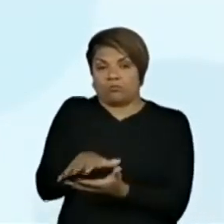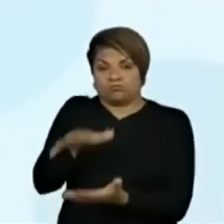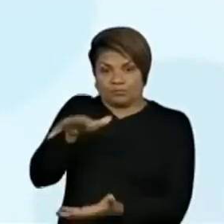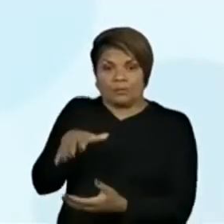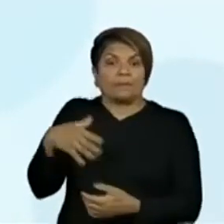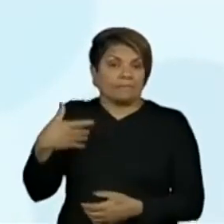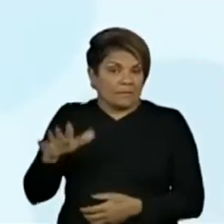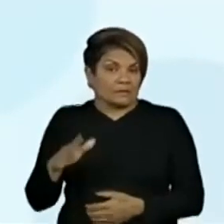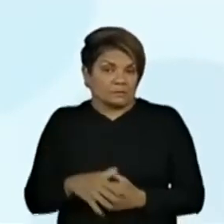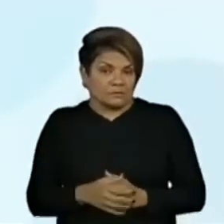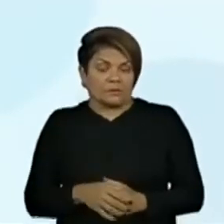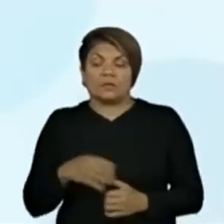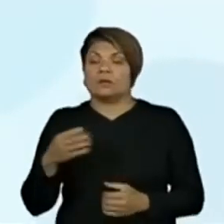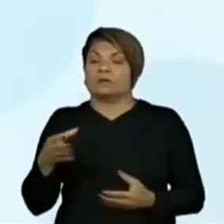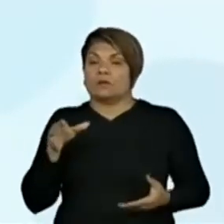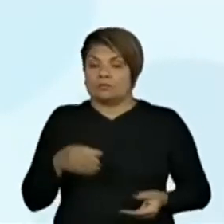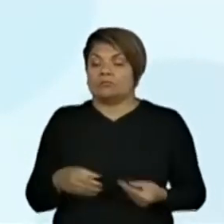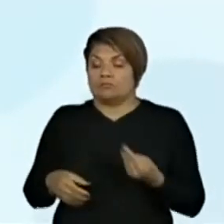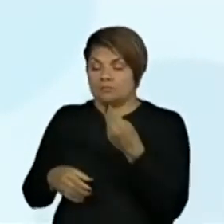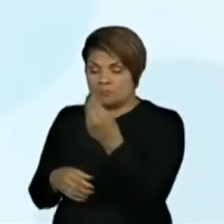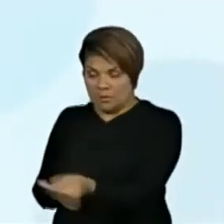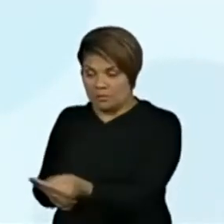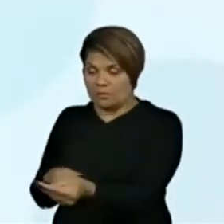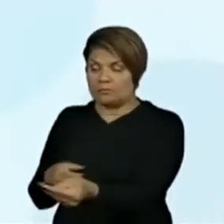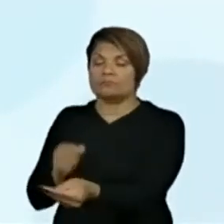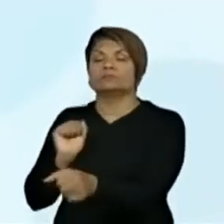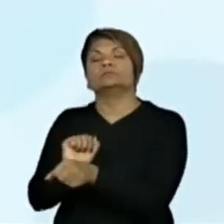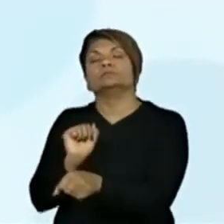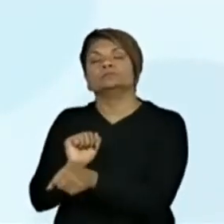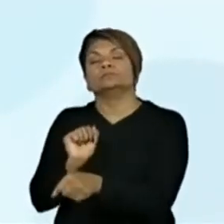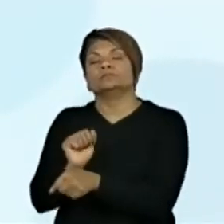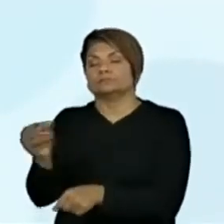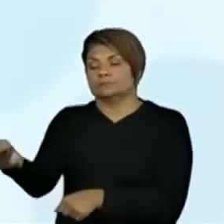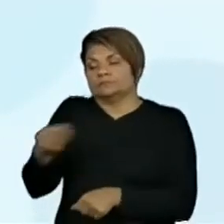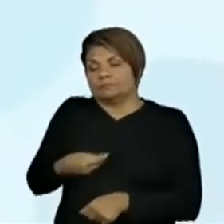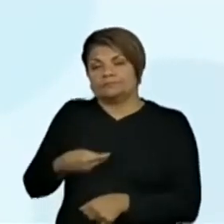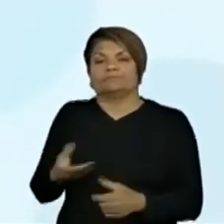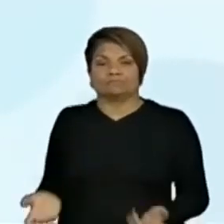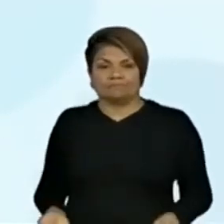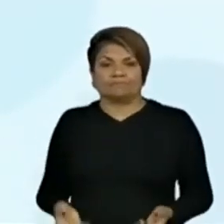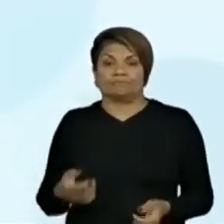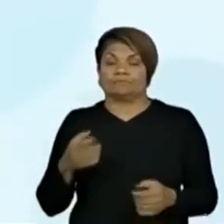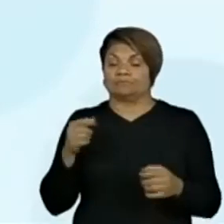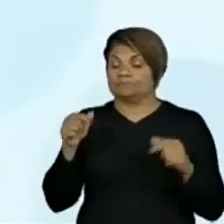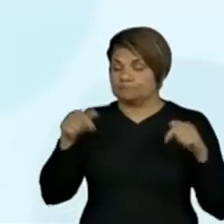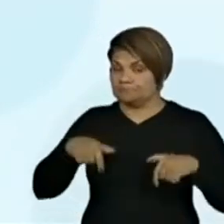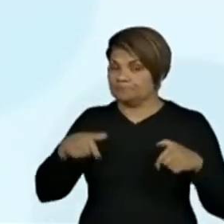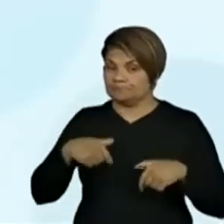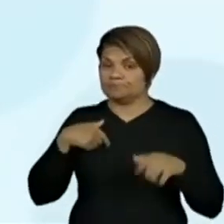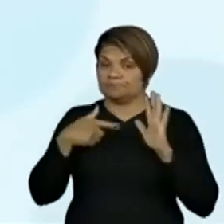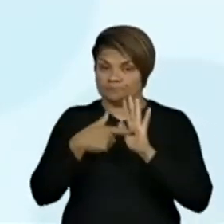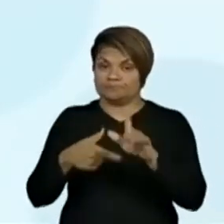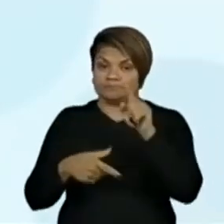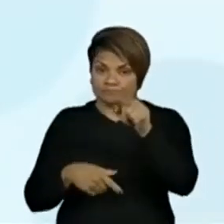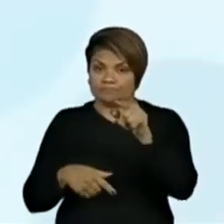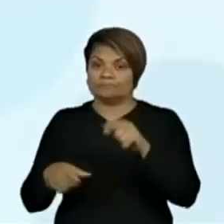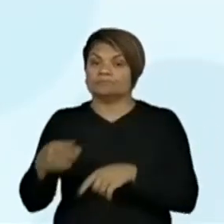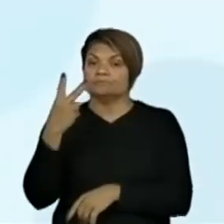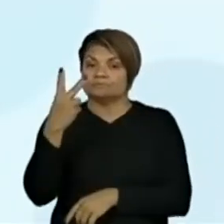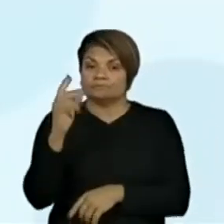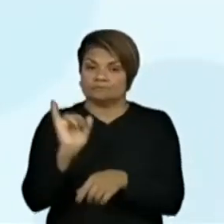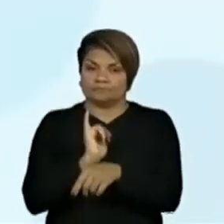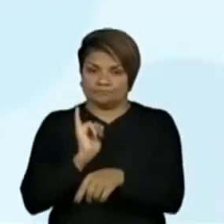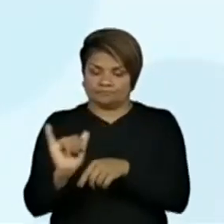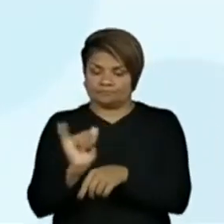reais. Então, quanto ele recebeu de troco? Aqui eu vou mostrar para vocês duas estratégias, certo? A primeira estratégia é